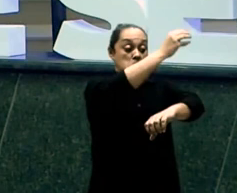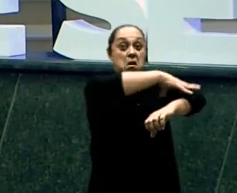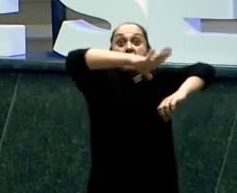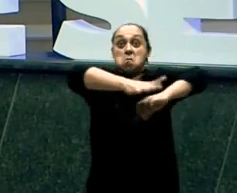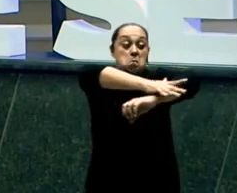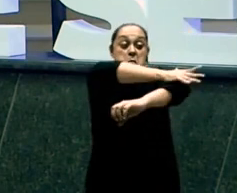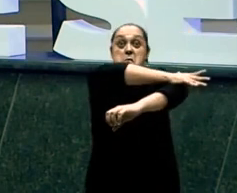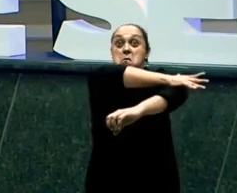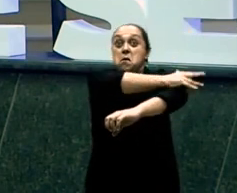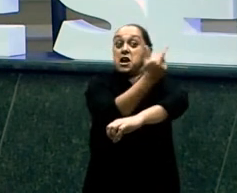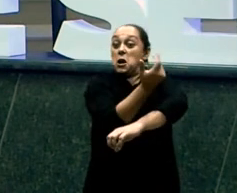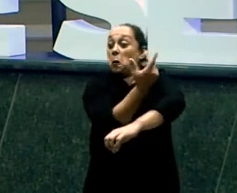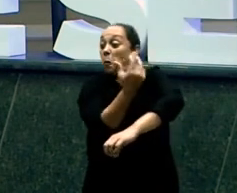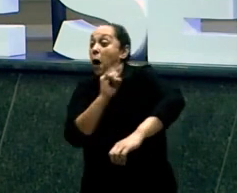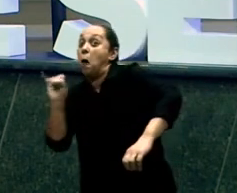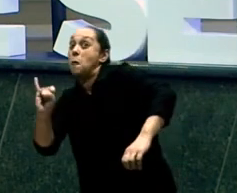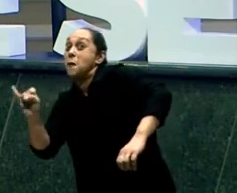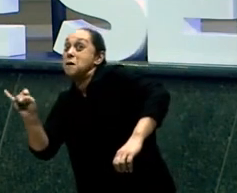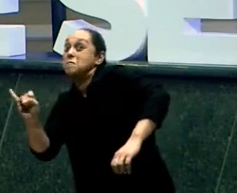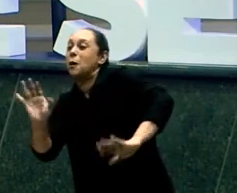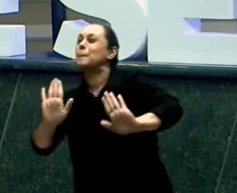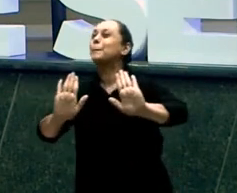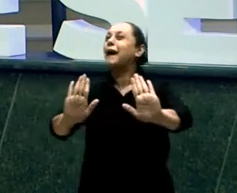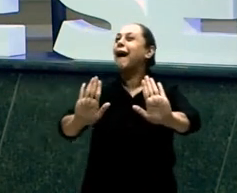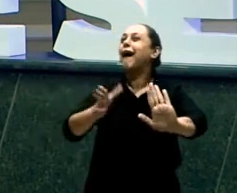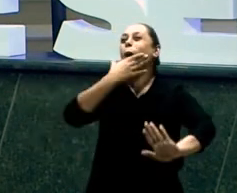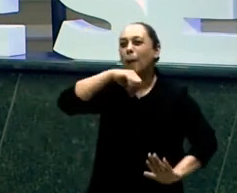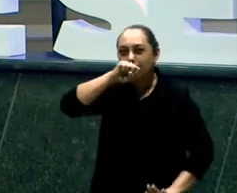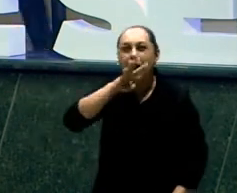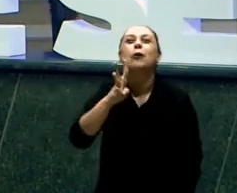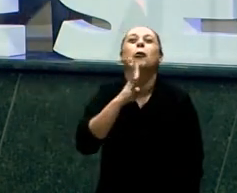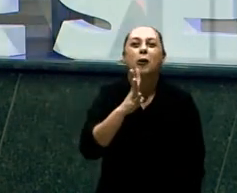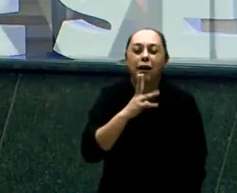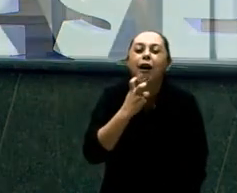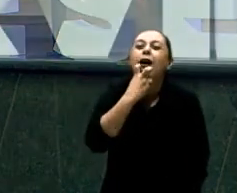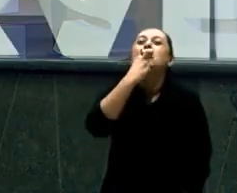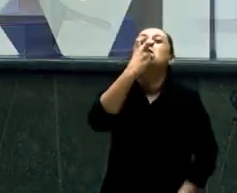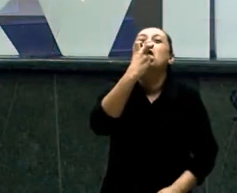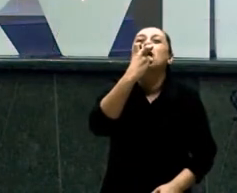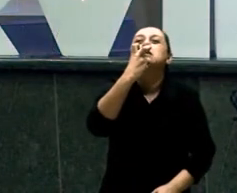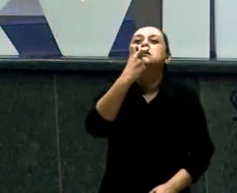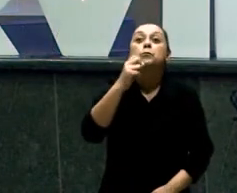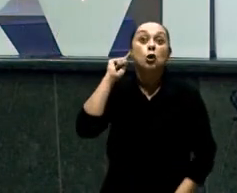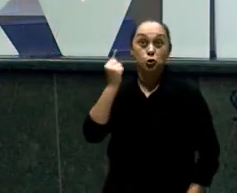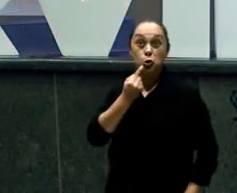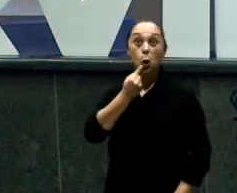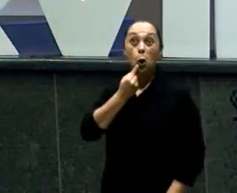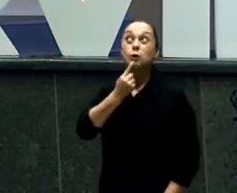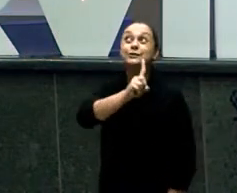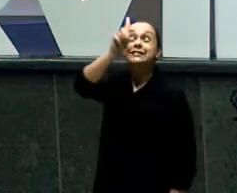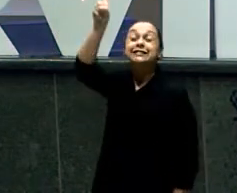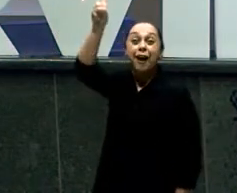voz A minha voz Eu posso estar No meio de multidão Quando eu